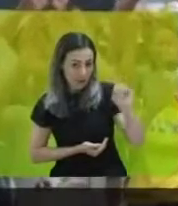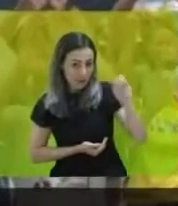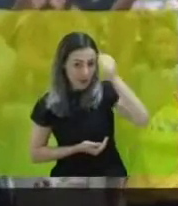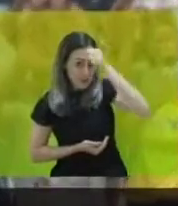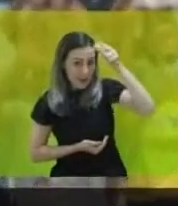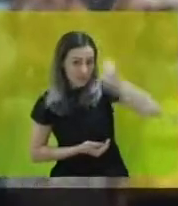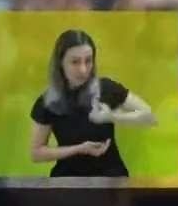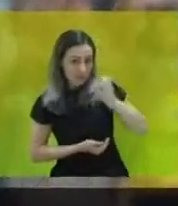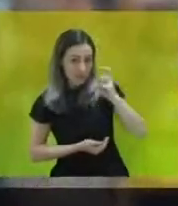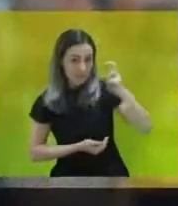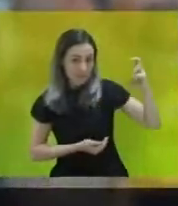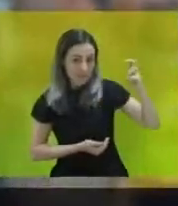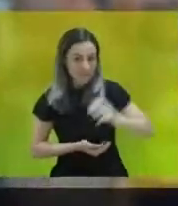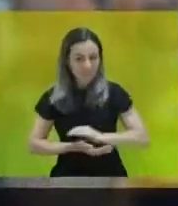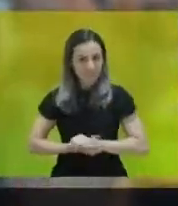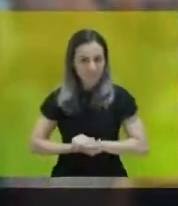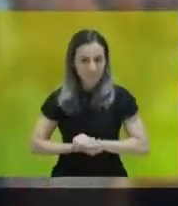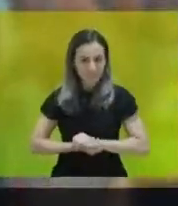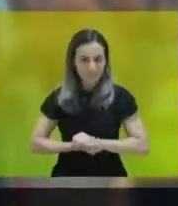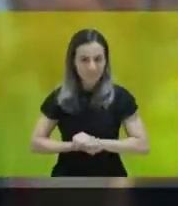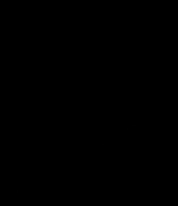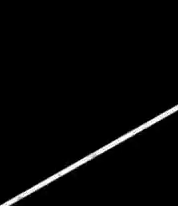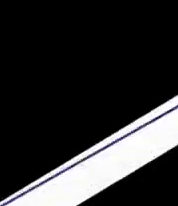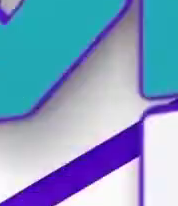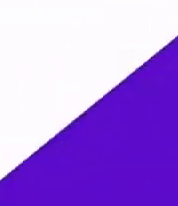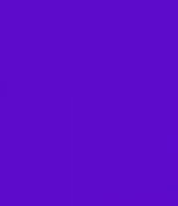Sartori Prefeito 55